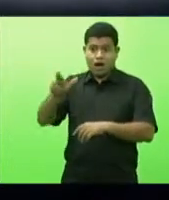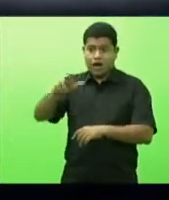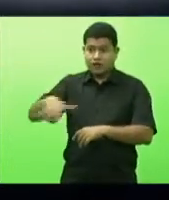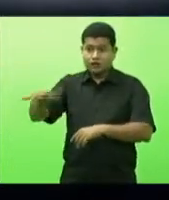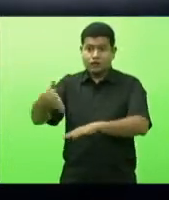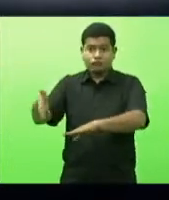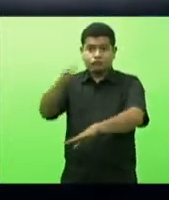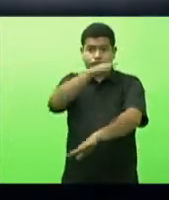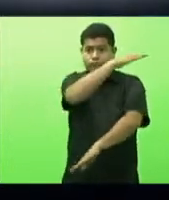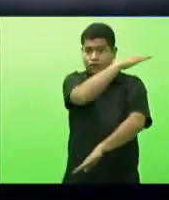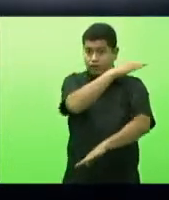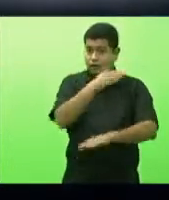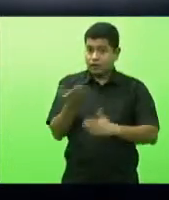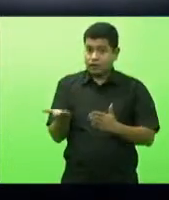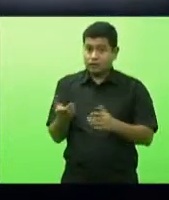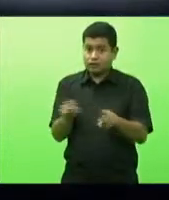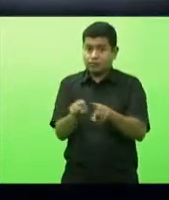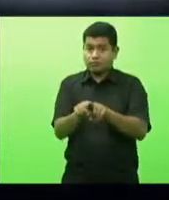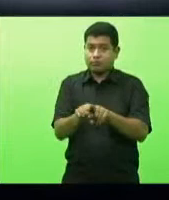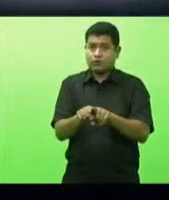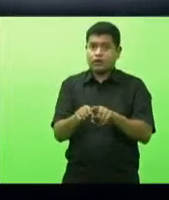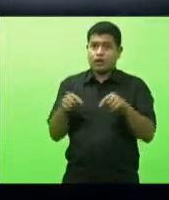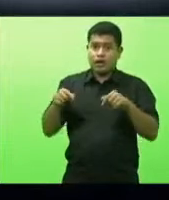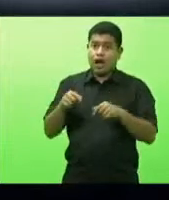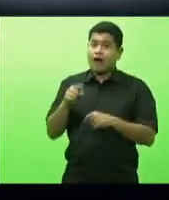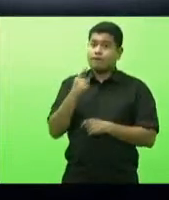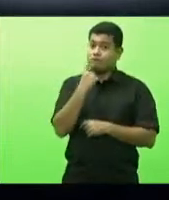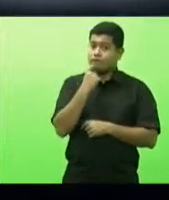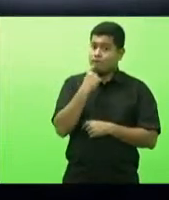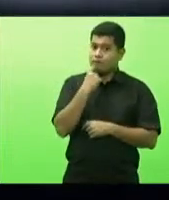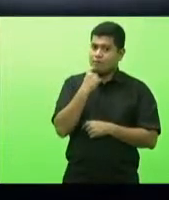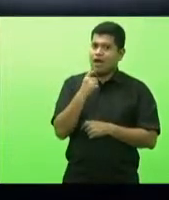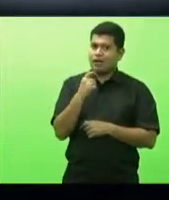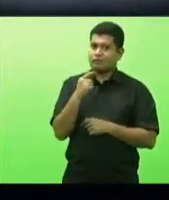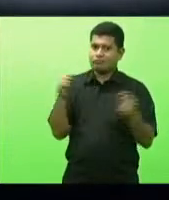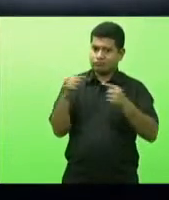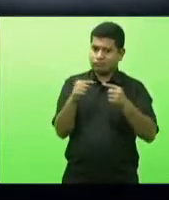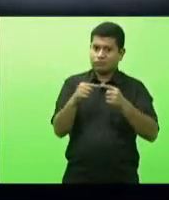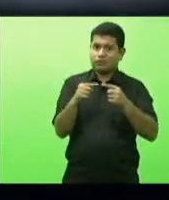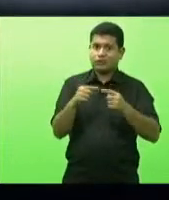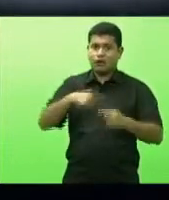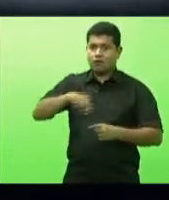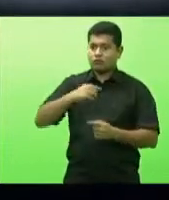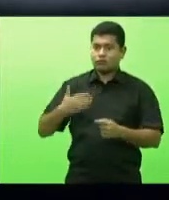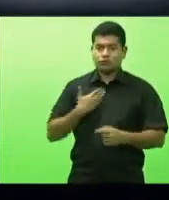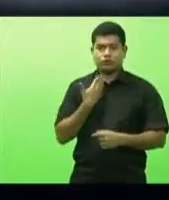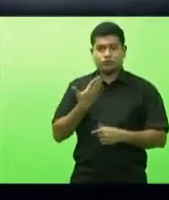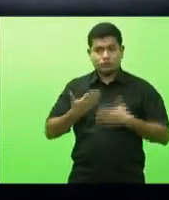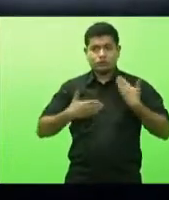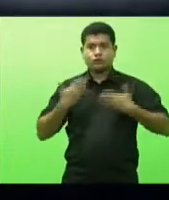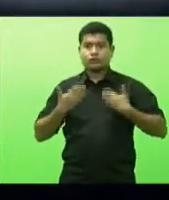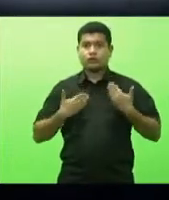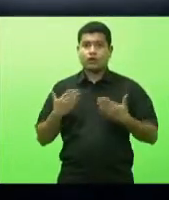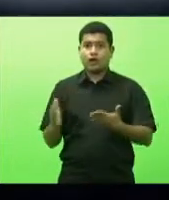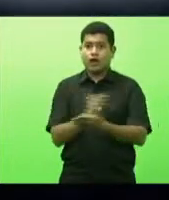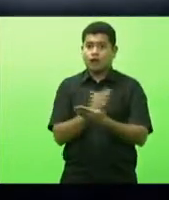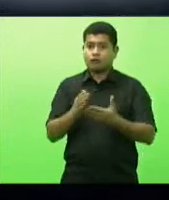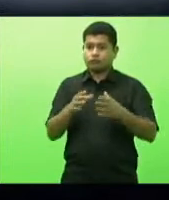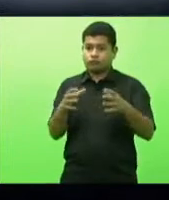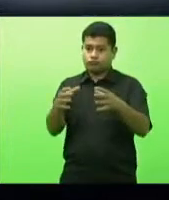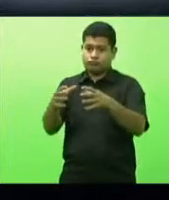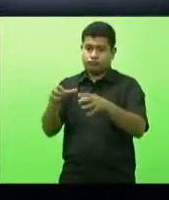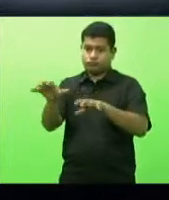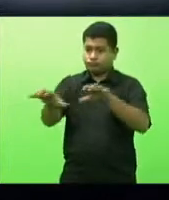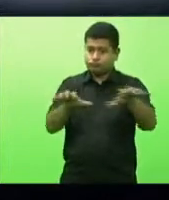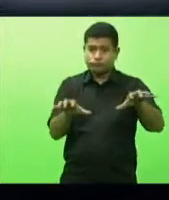áreas que estão em vermelho e isso nos assusta alguns setores precisam que